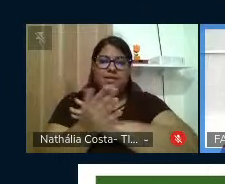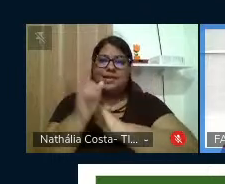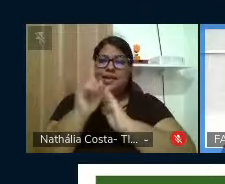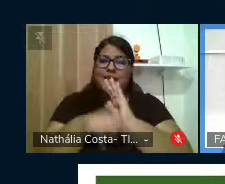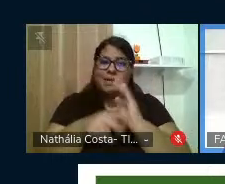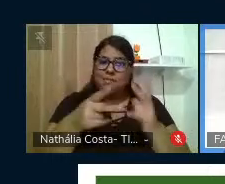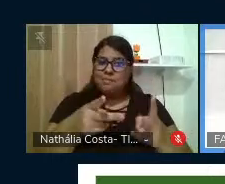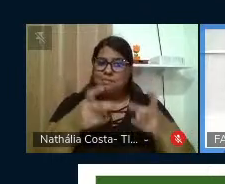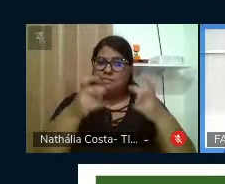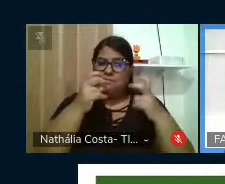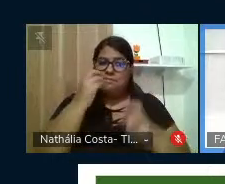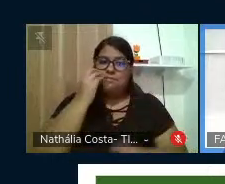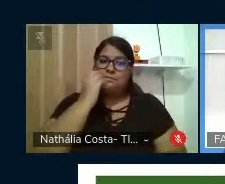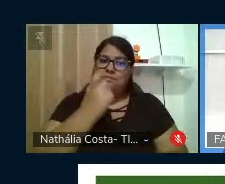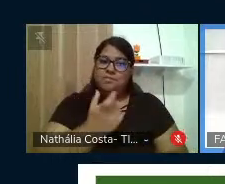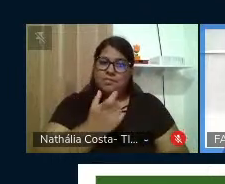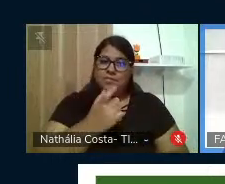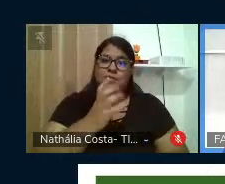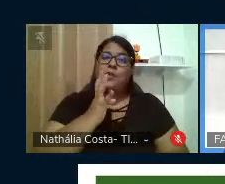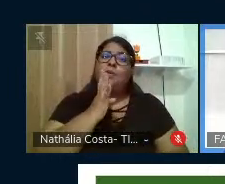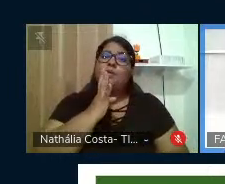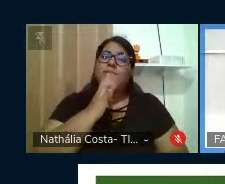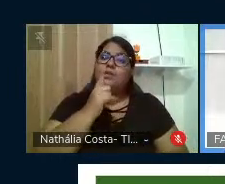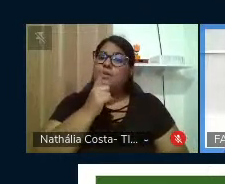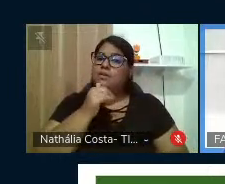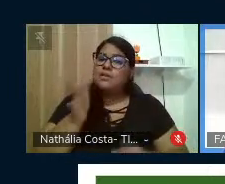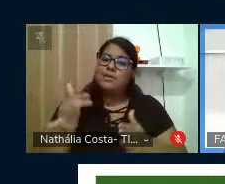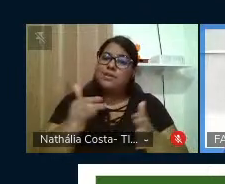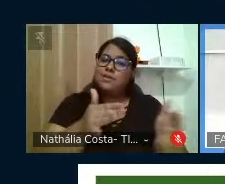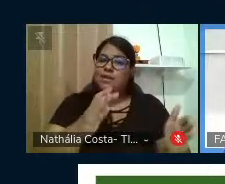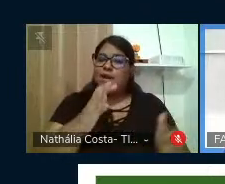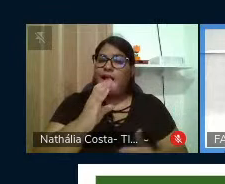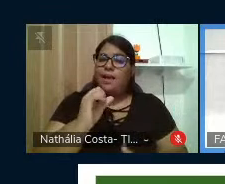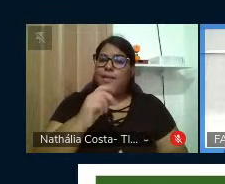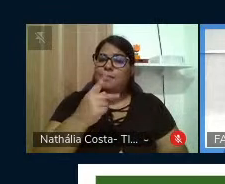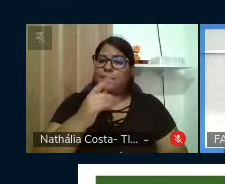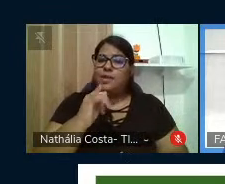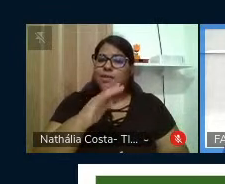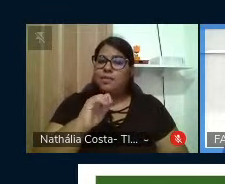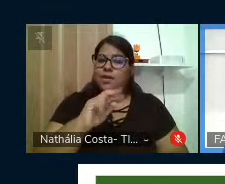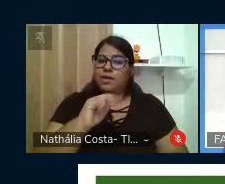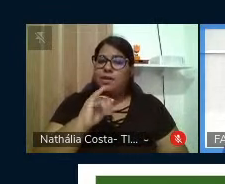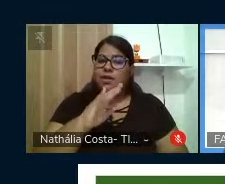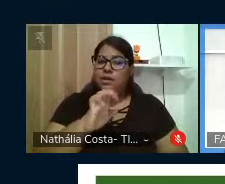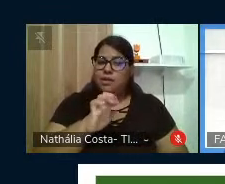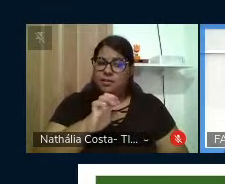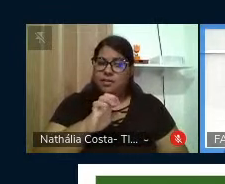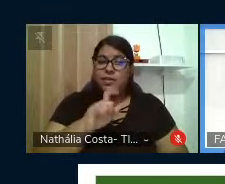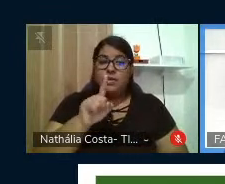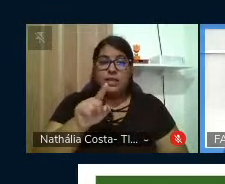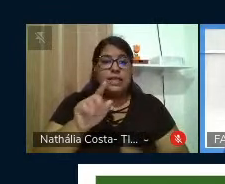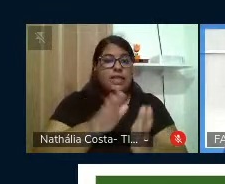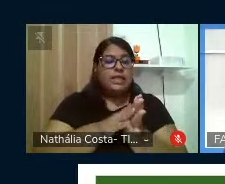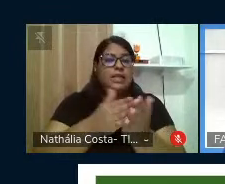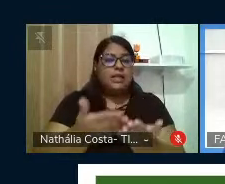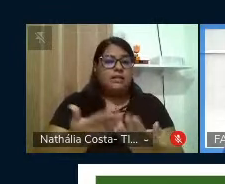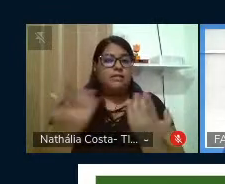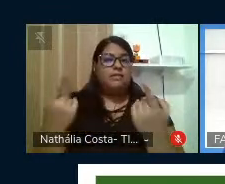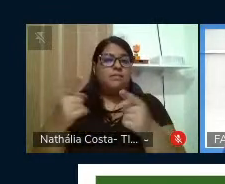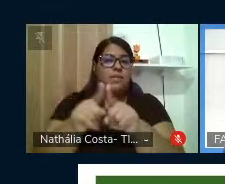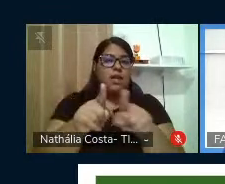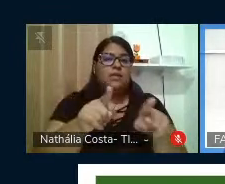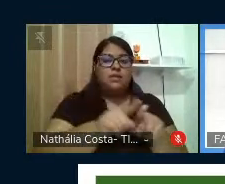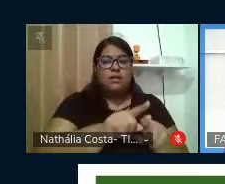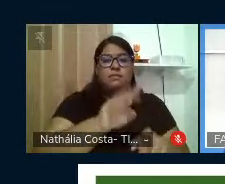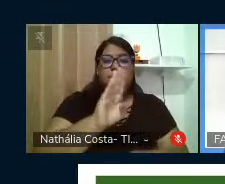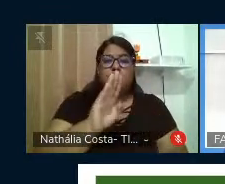Paulo Freire, Conhecendo o Rio Capibarebe e Produzindo Conhecimentos. O livro é fruto de uma parceria entre a SBPC Regional